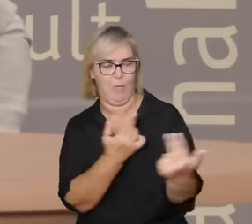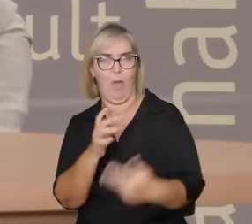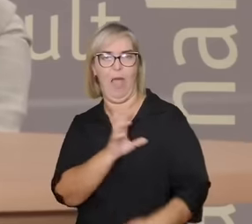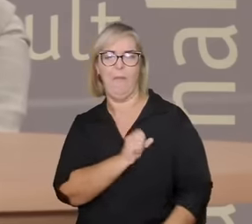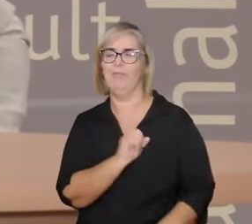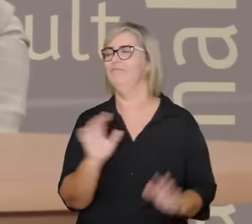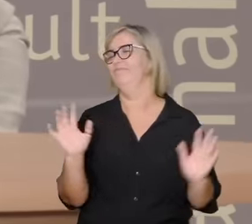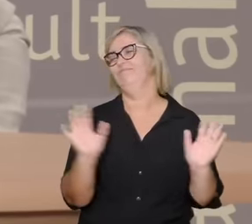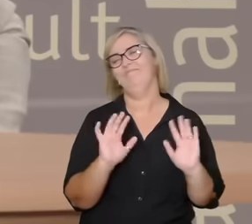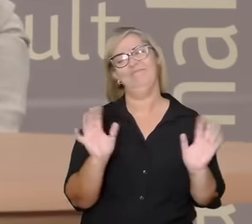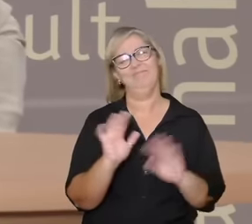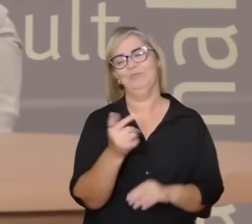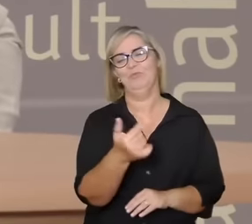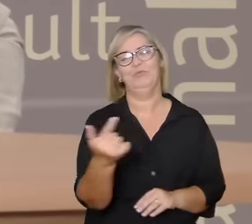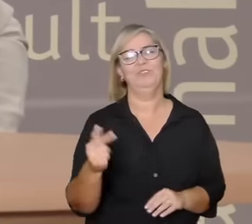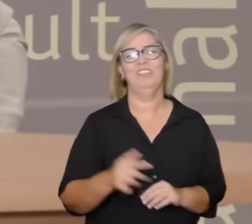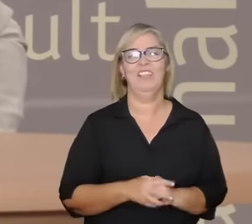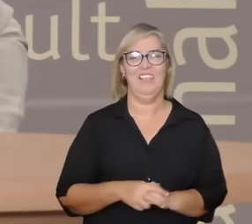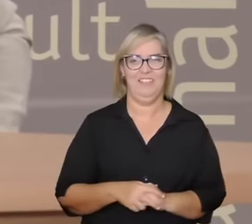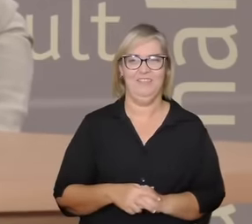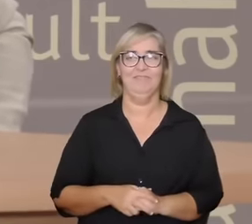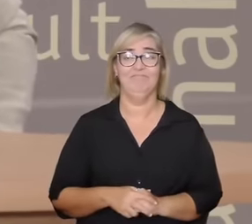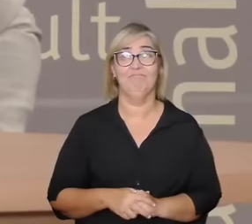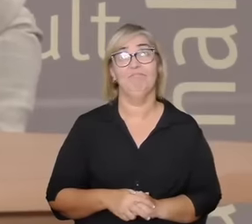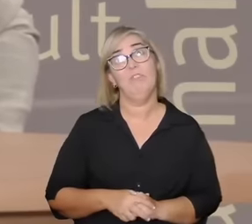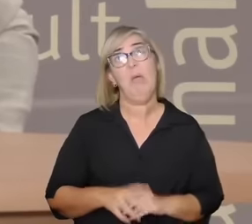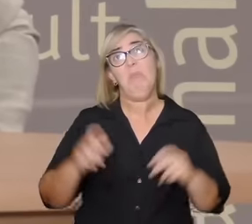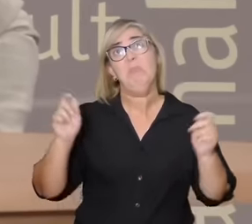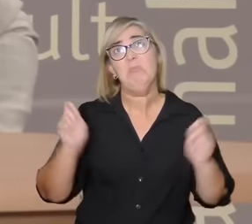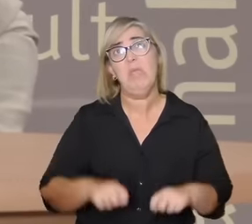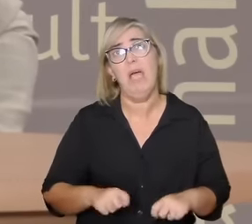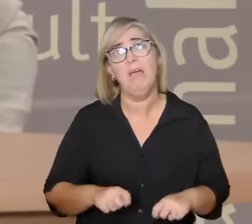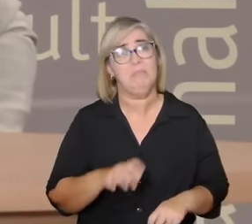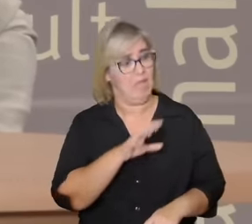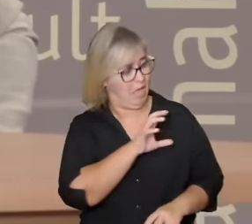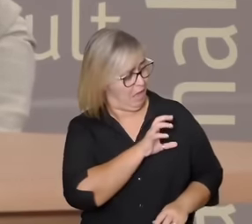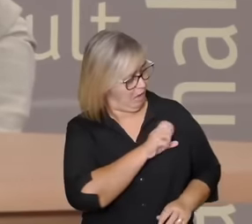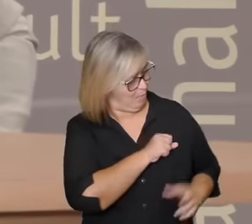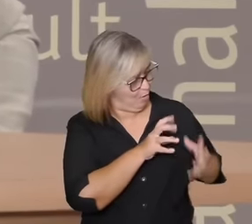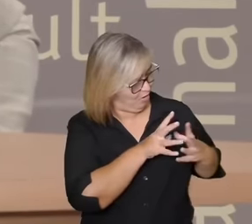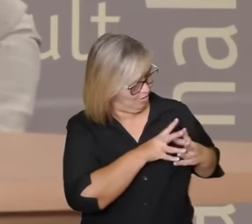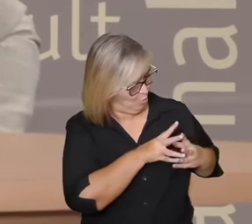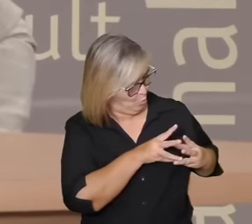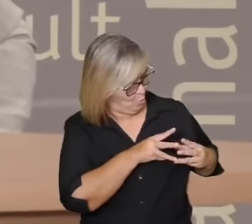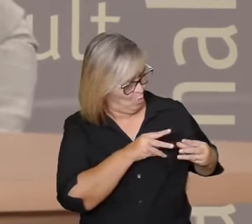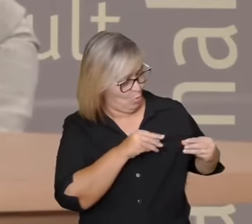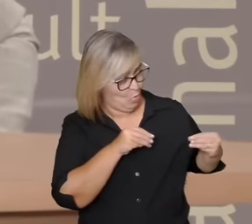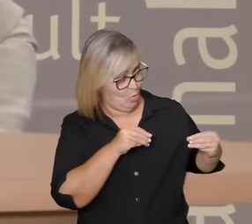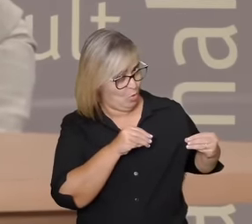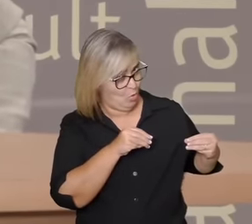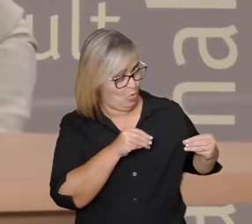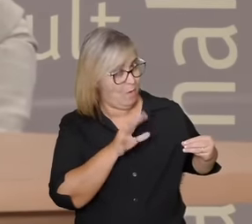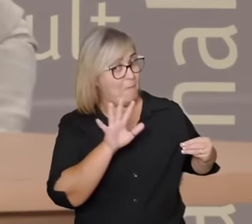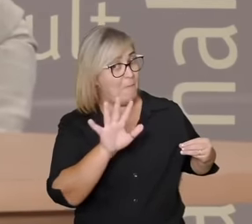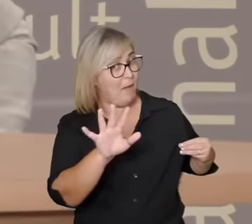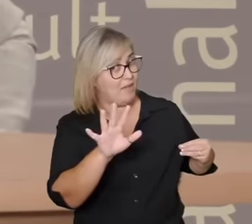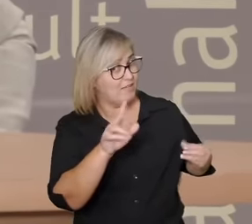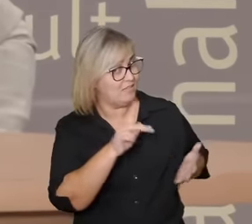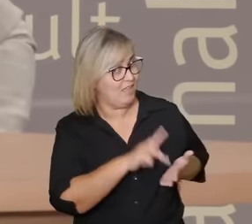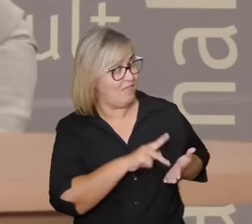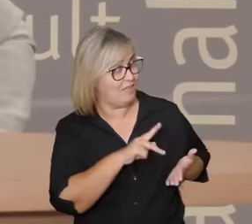se a gente compreender que o desamor aqui não é o desamor mas é recolocar o amor